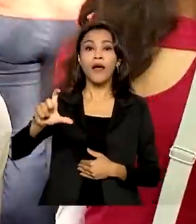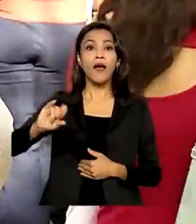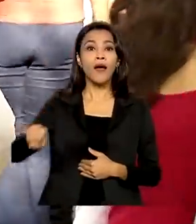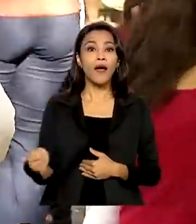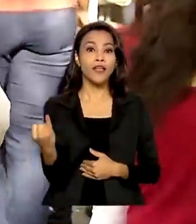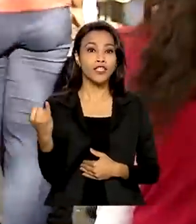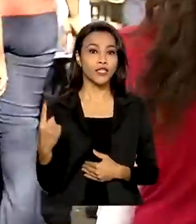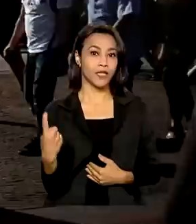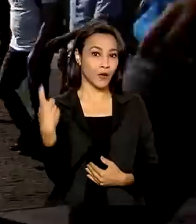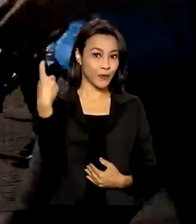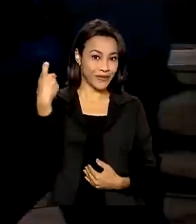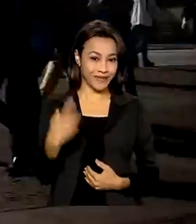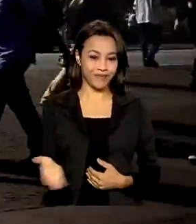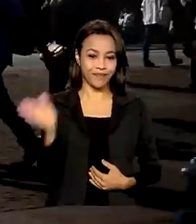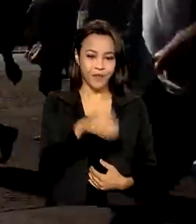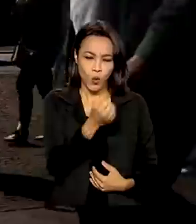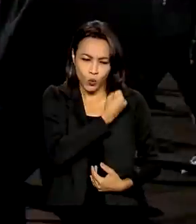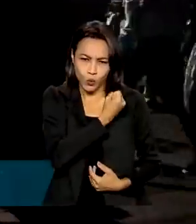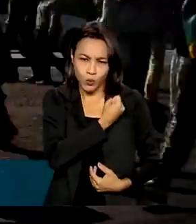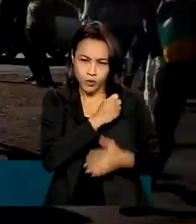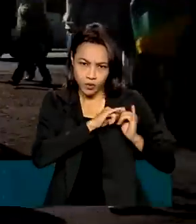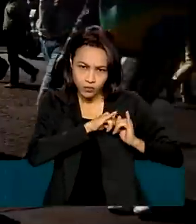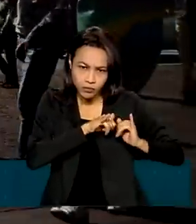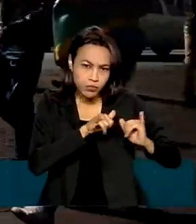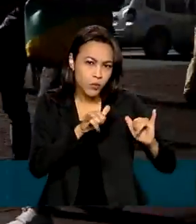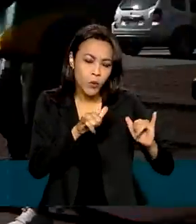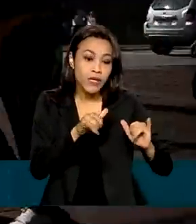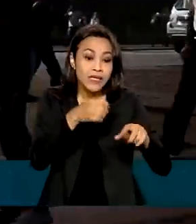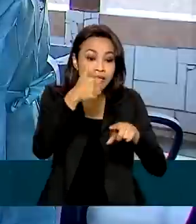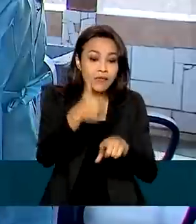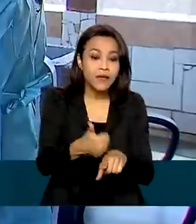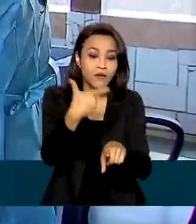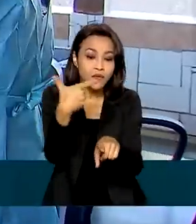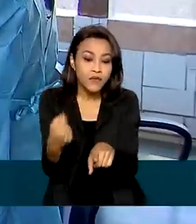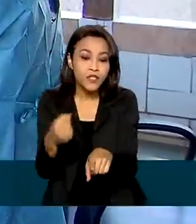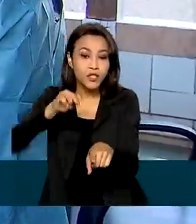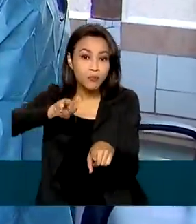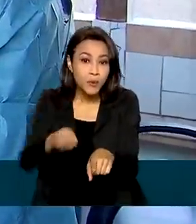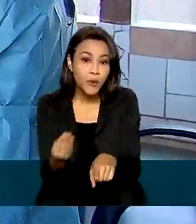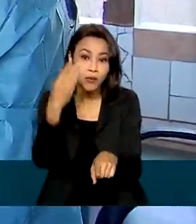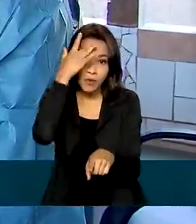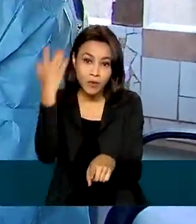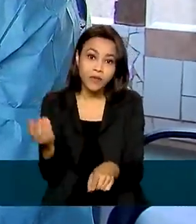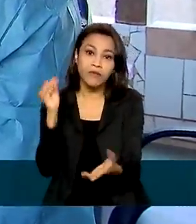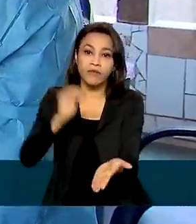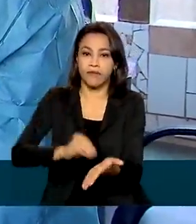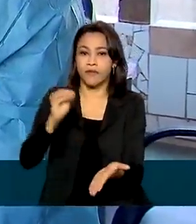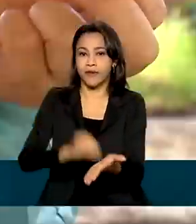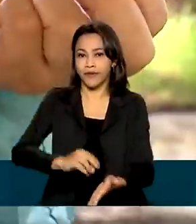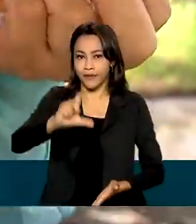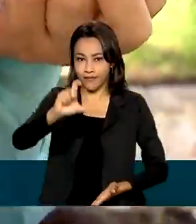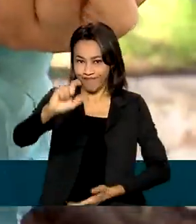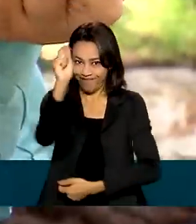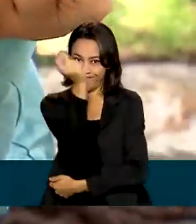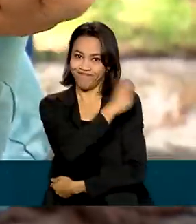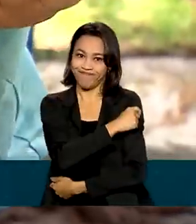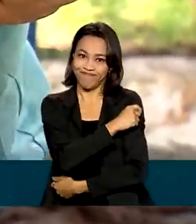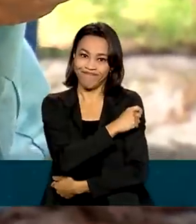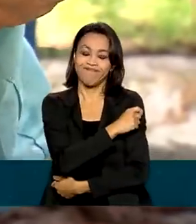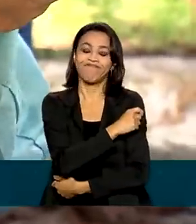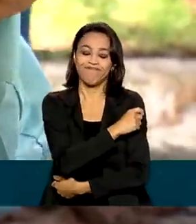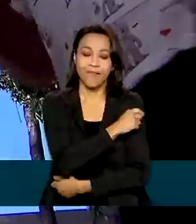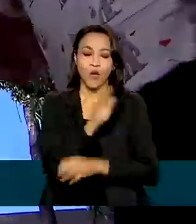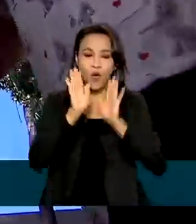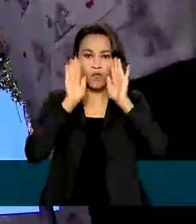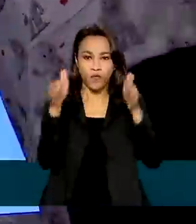acordo com os números, 120 milhões de brasileiros não completaram o esquema vacinal. O foco são